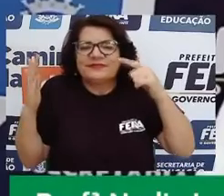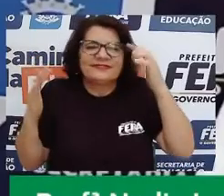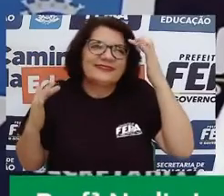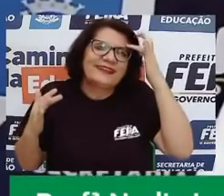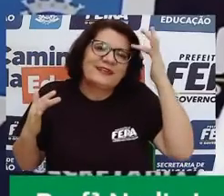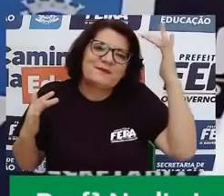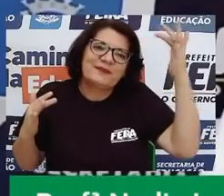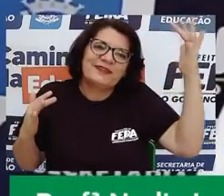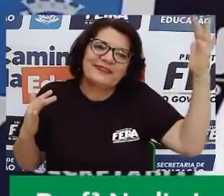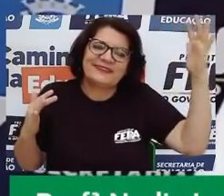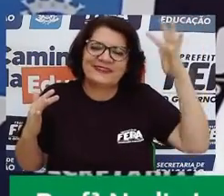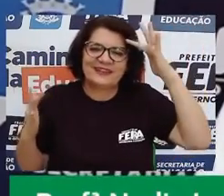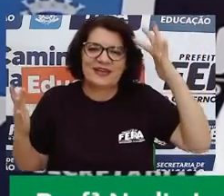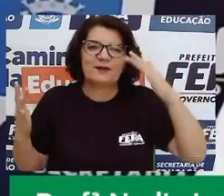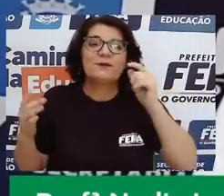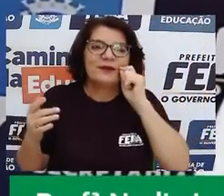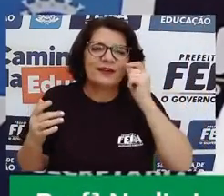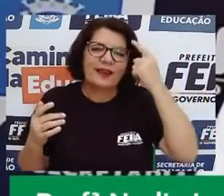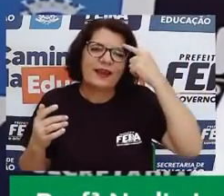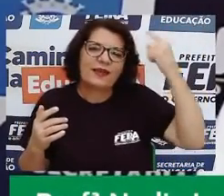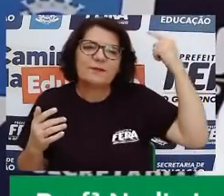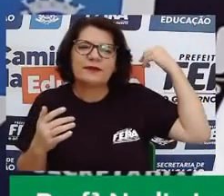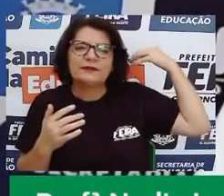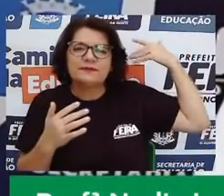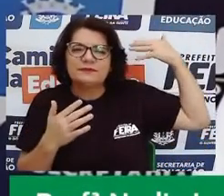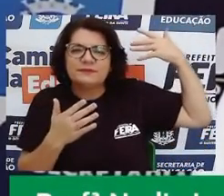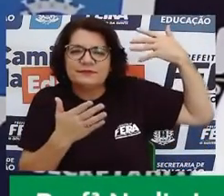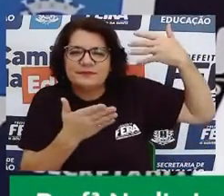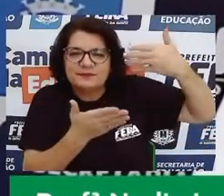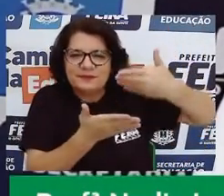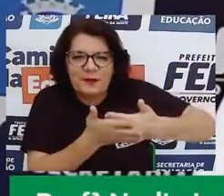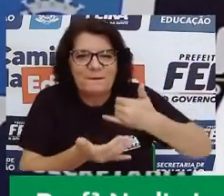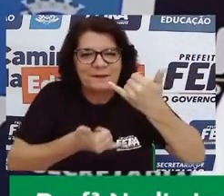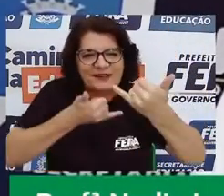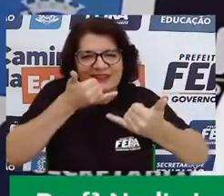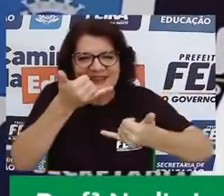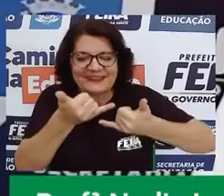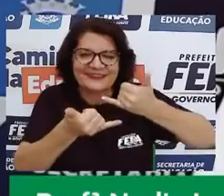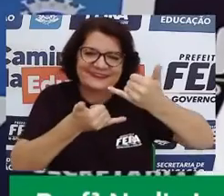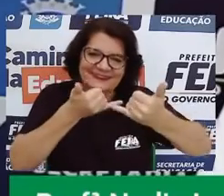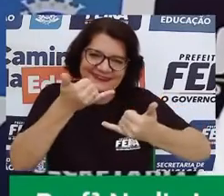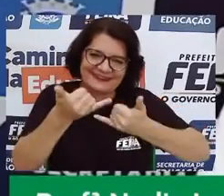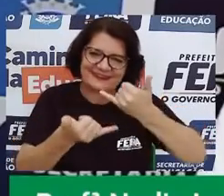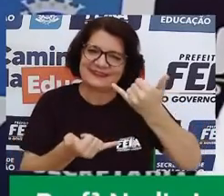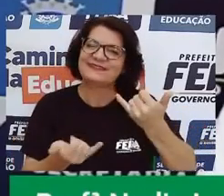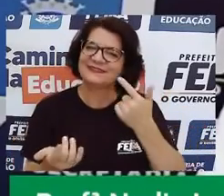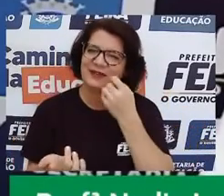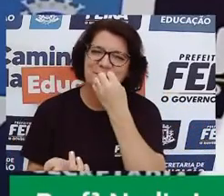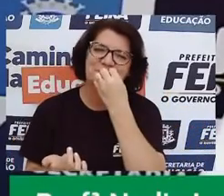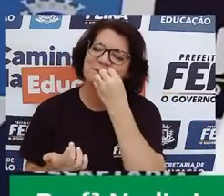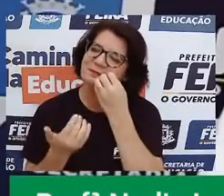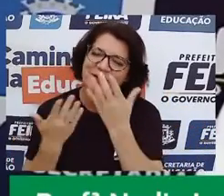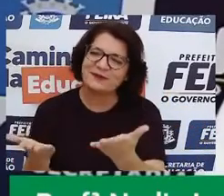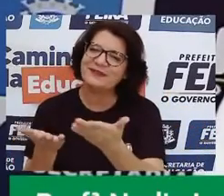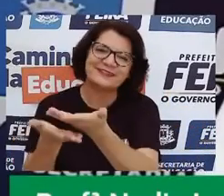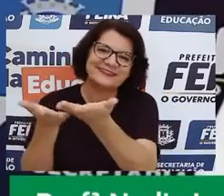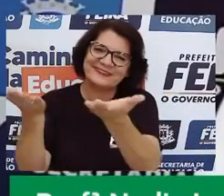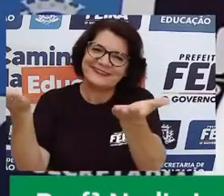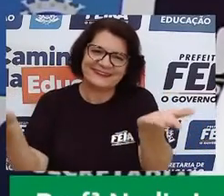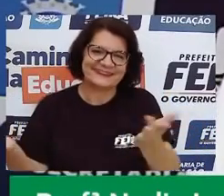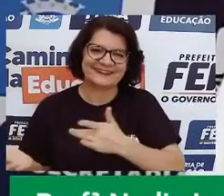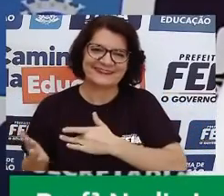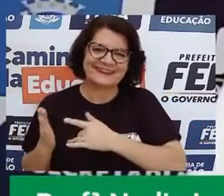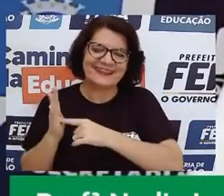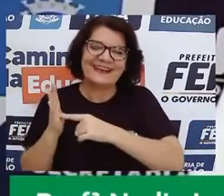de brincadeiras, de obras de arte. Então, eu espero que toque aí no lugarzinho especial de vocês, tá bom?